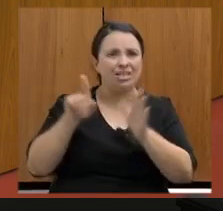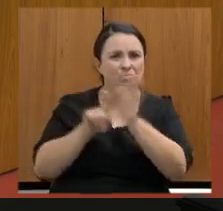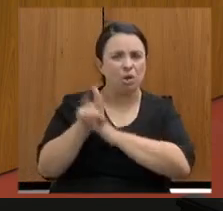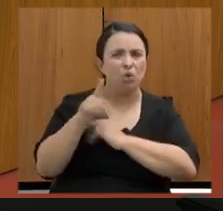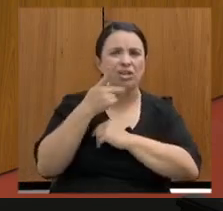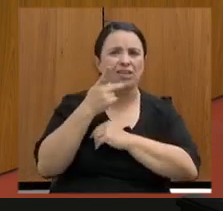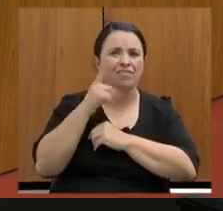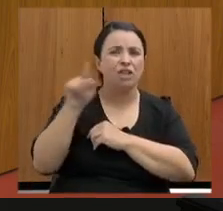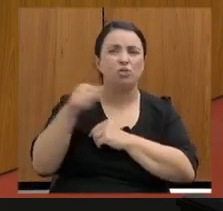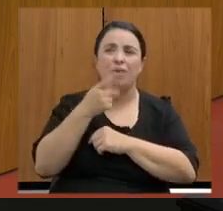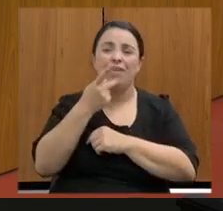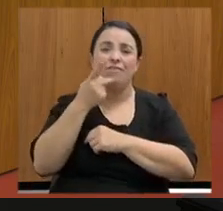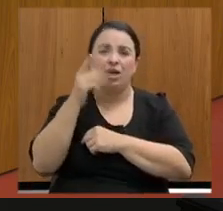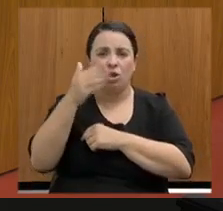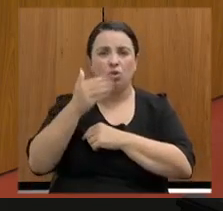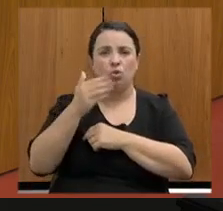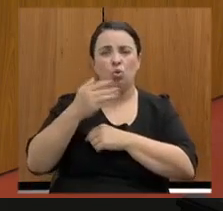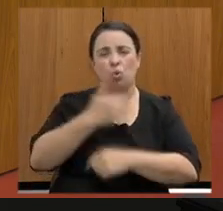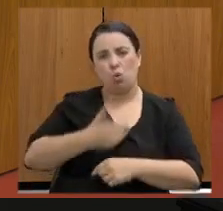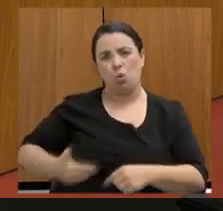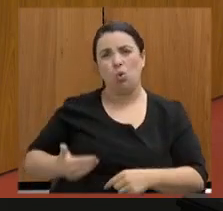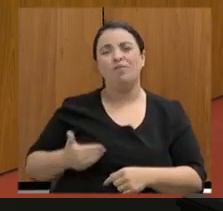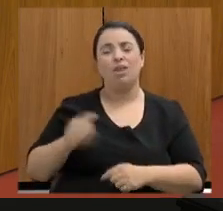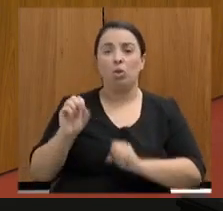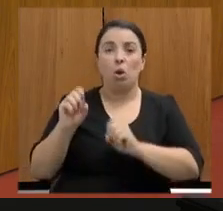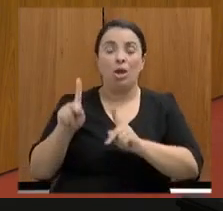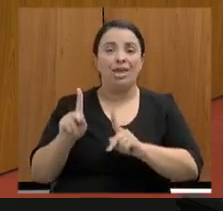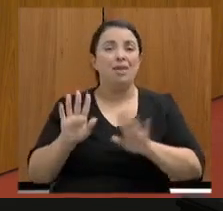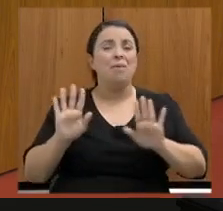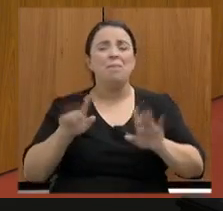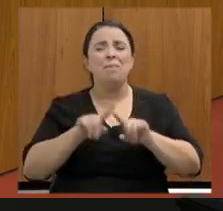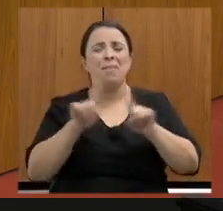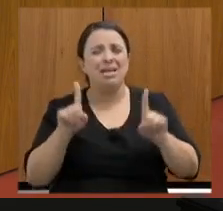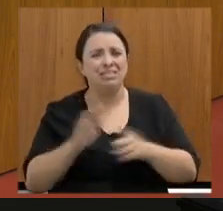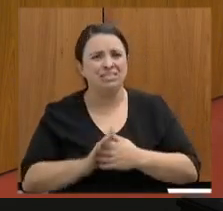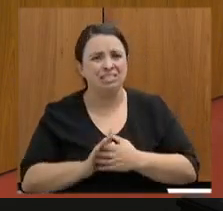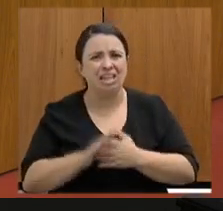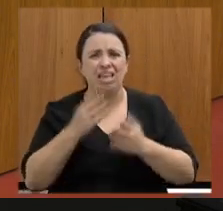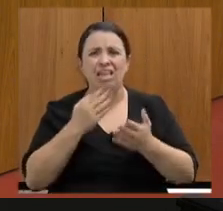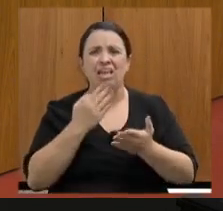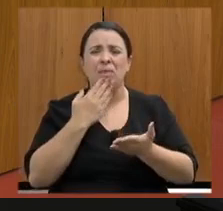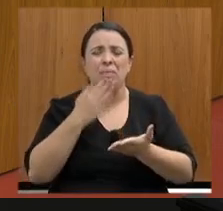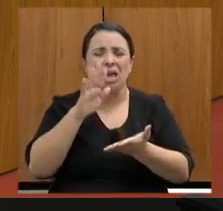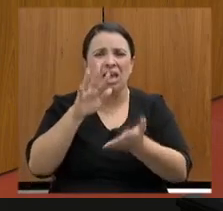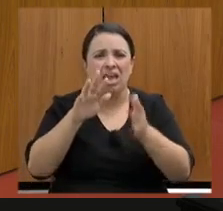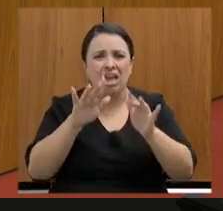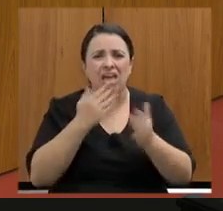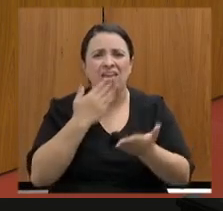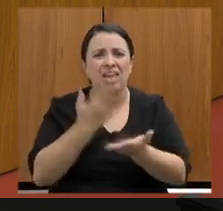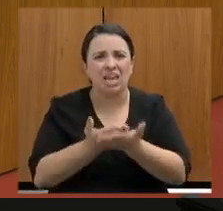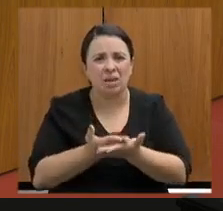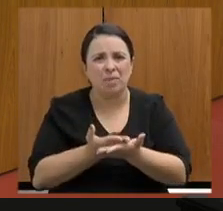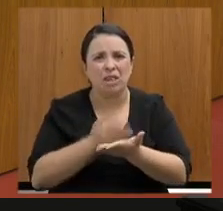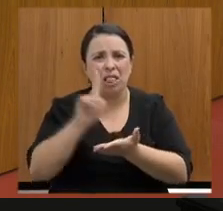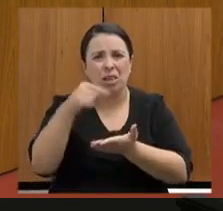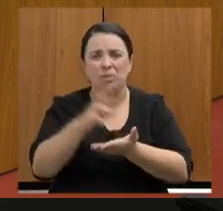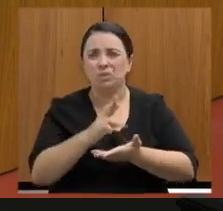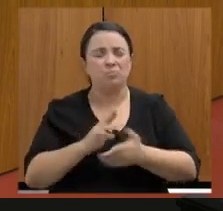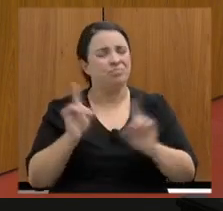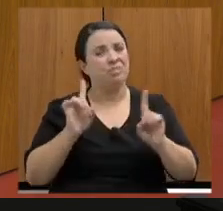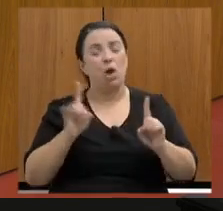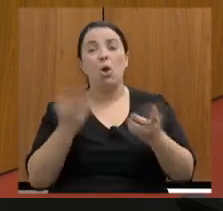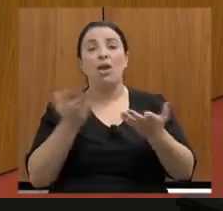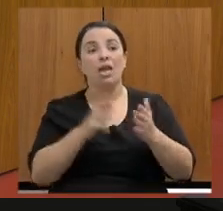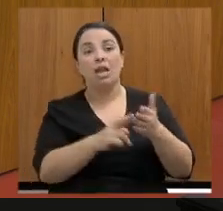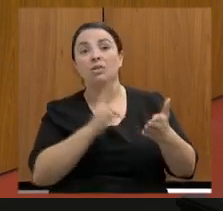governador, não adianta fazer requerimento, deputado, porque eu estou discutindo questões afetas à secretaria. E eu queria respostas objetivas da secretaria em